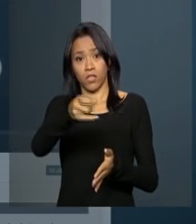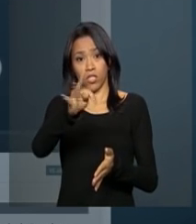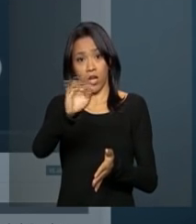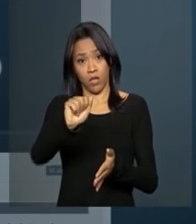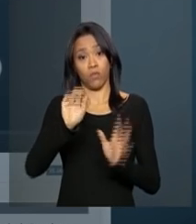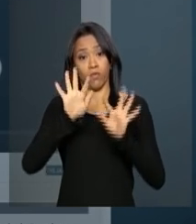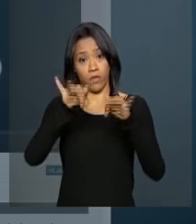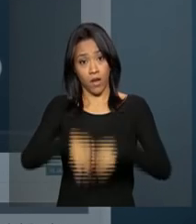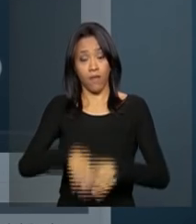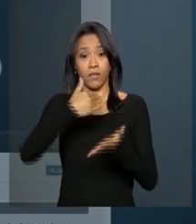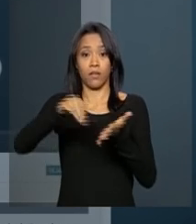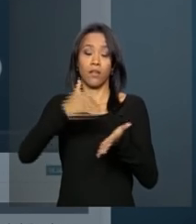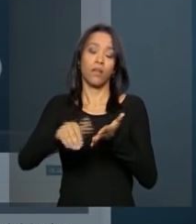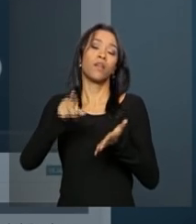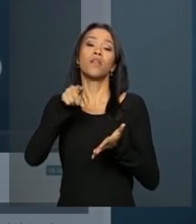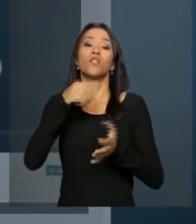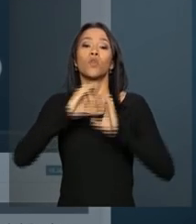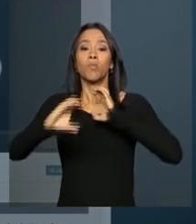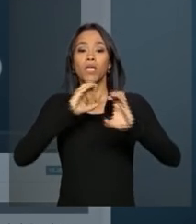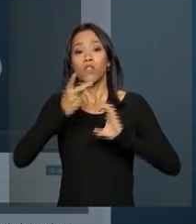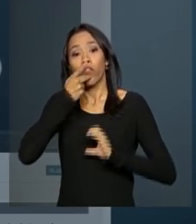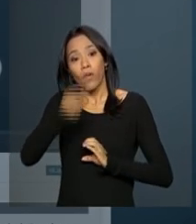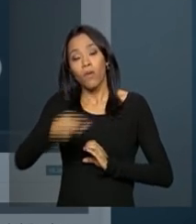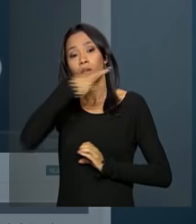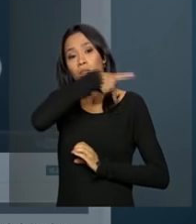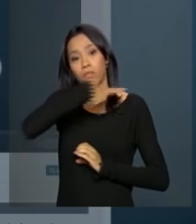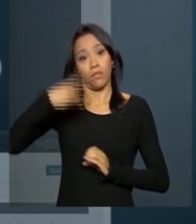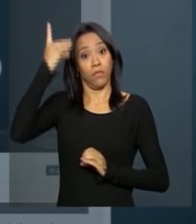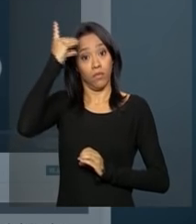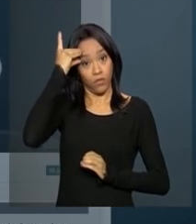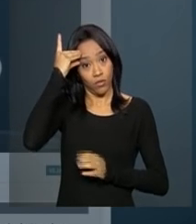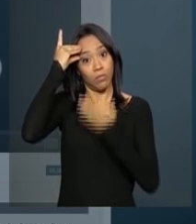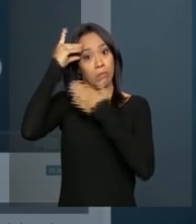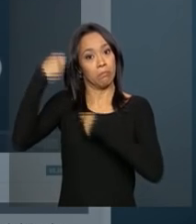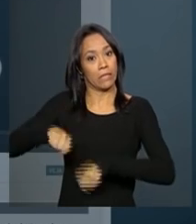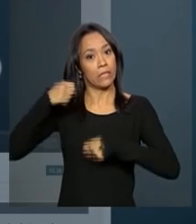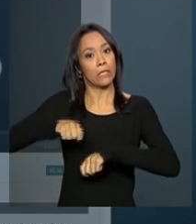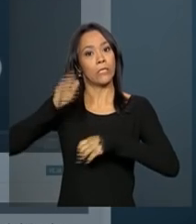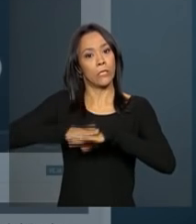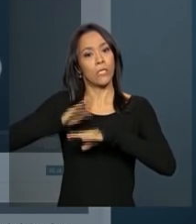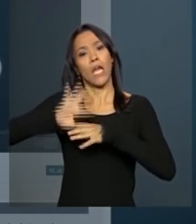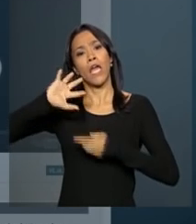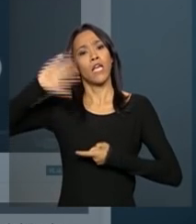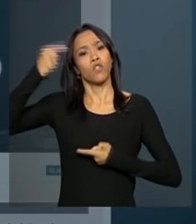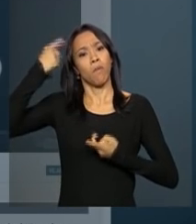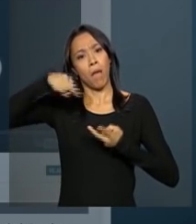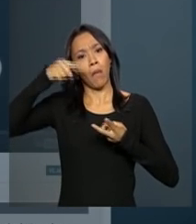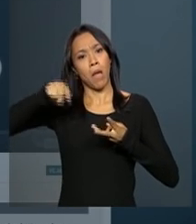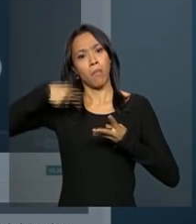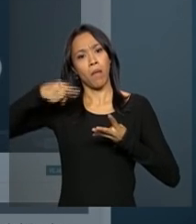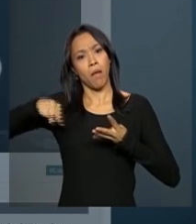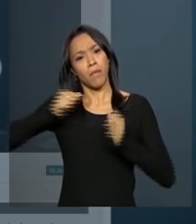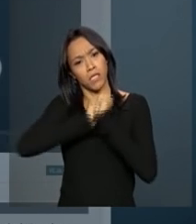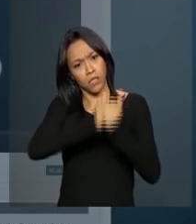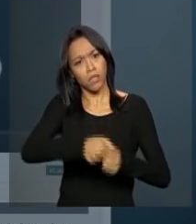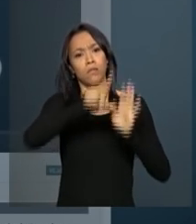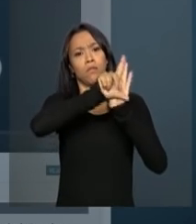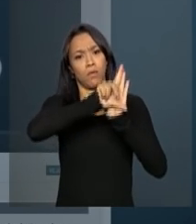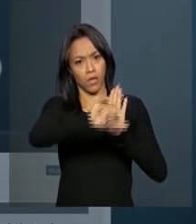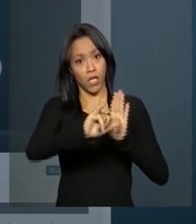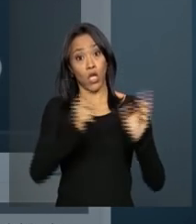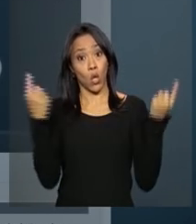Comunicação afirma que a presidenta Dilma Rousseff determinou que sejam tomadas todas as medidas judiciais cabíveis